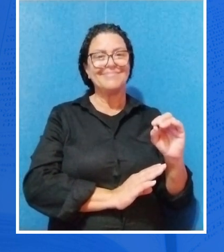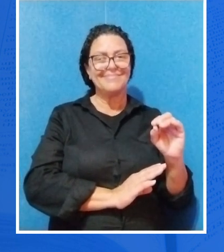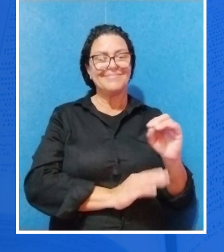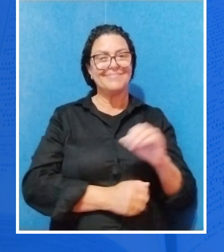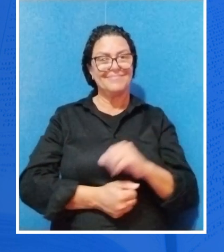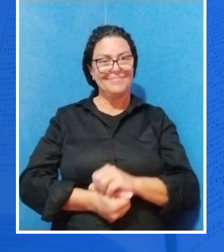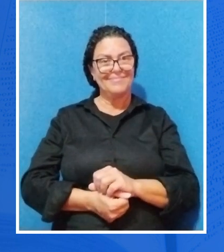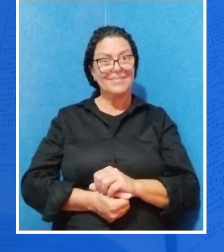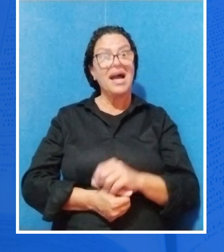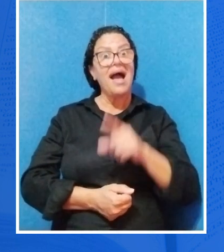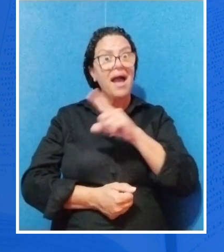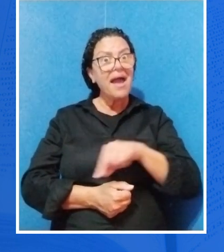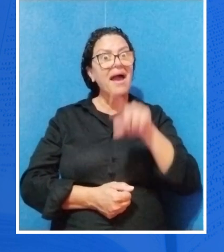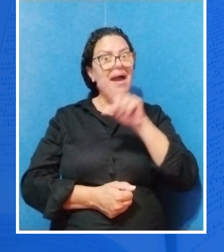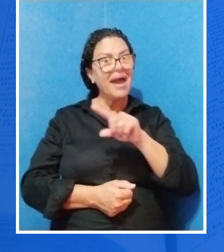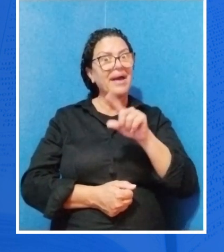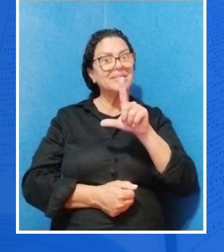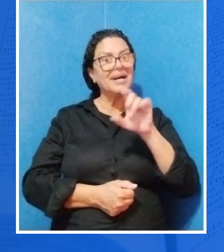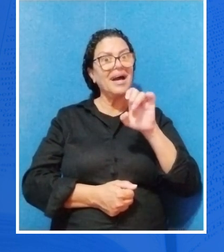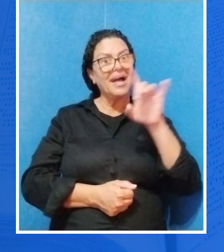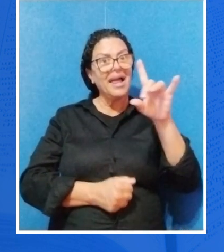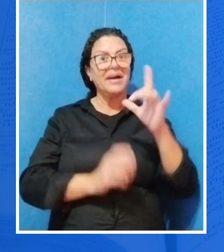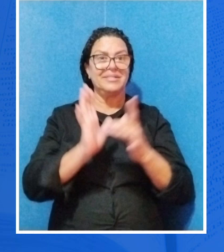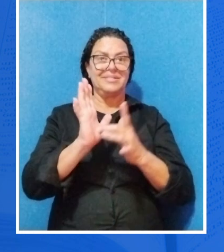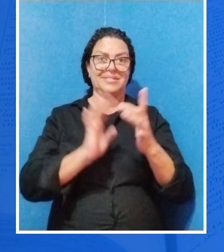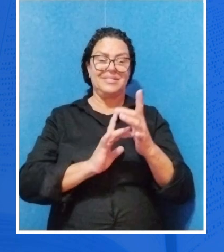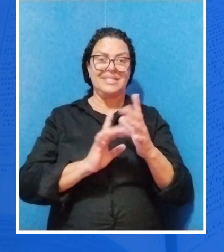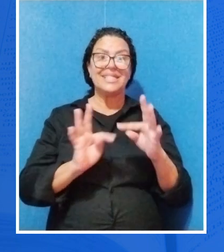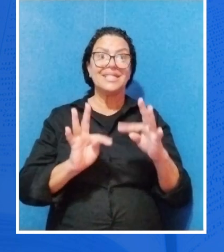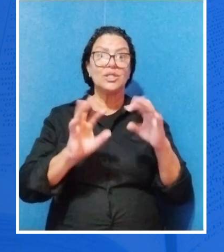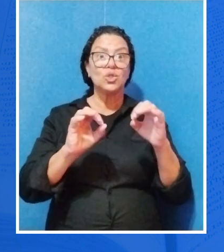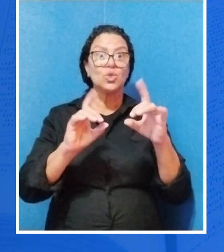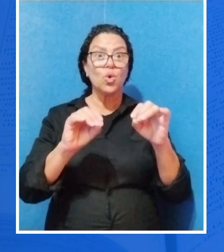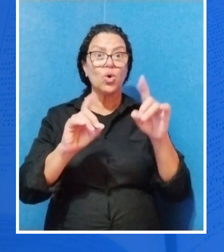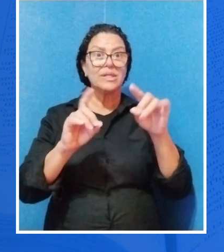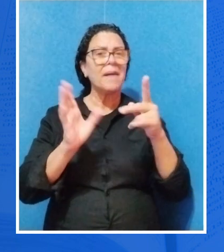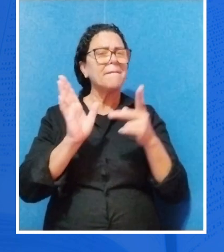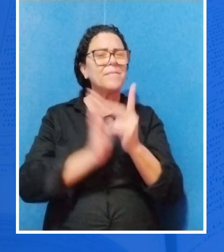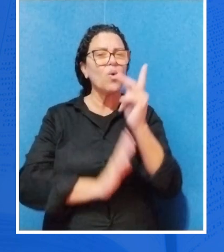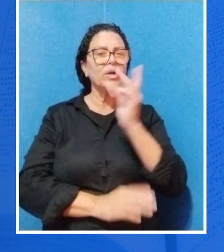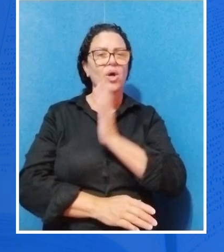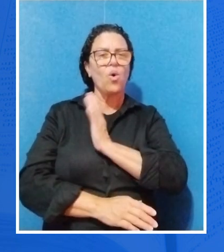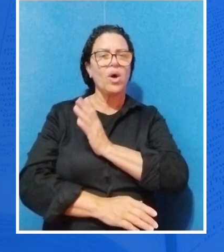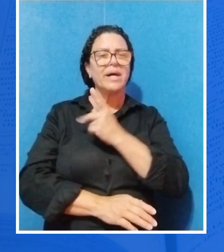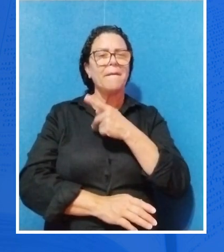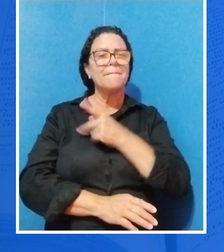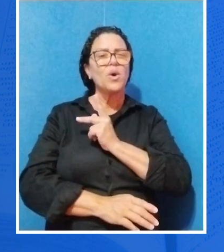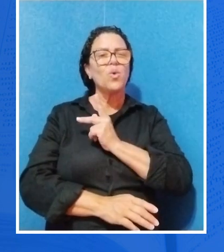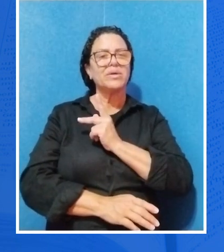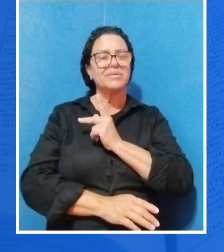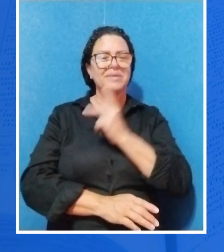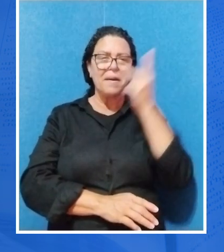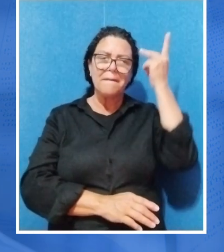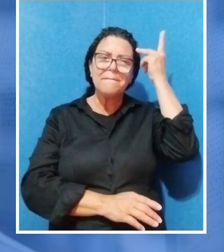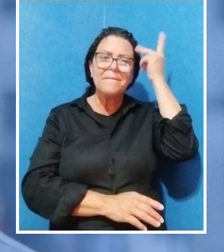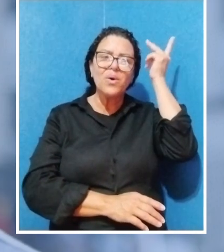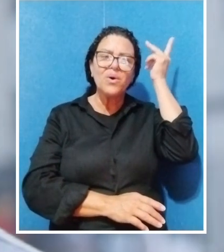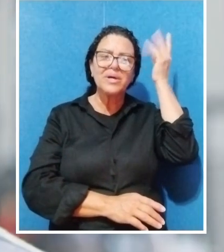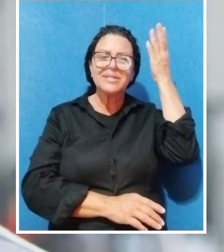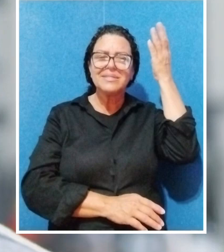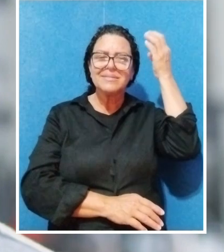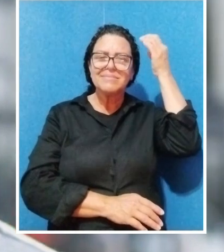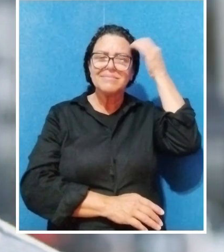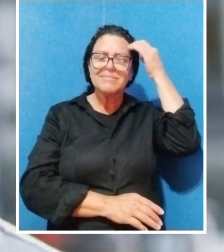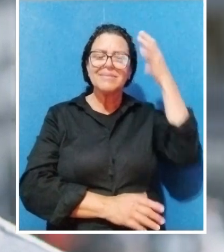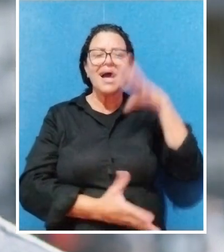para os que são puros. Essa é a lei de Cristo. Tudo é puro. Seu coração é puro. Sua mente